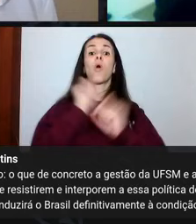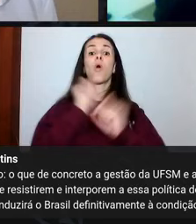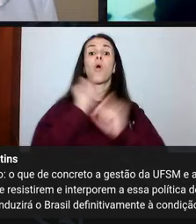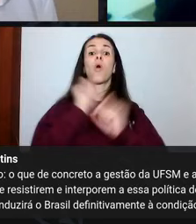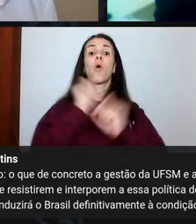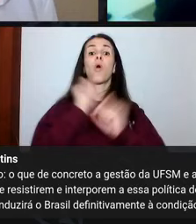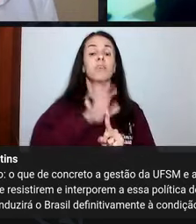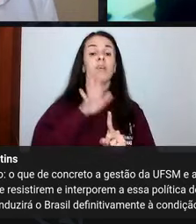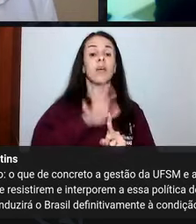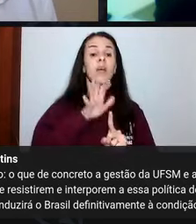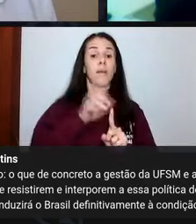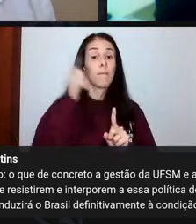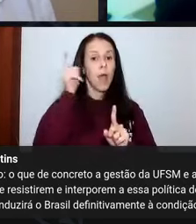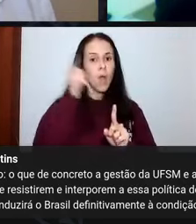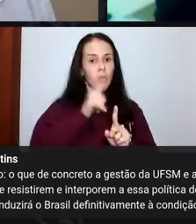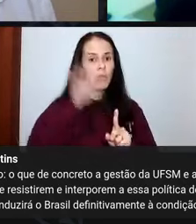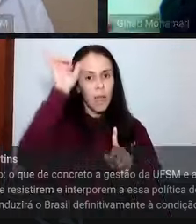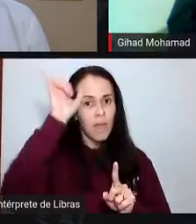enfrentamento dessas crises.